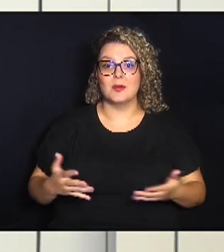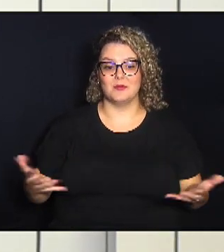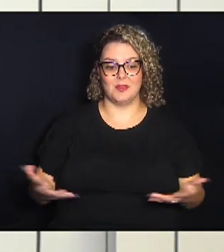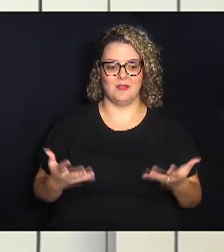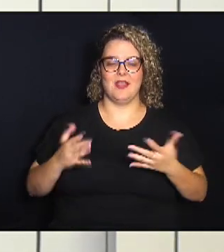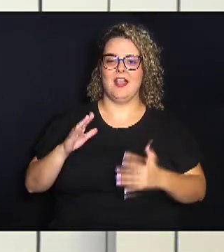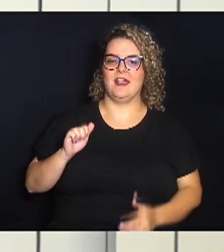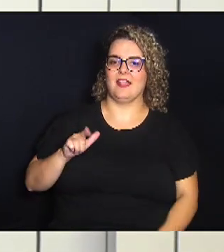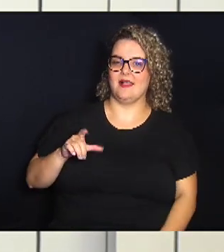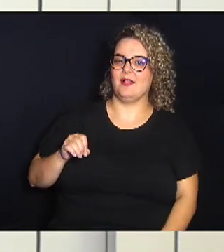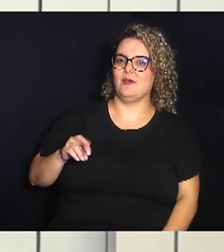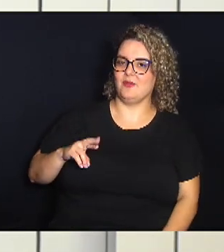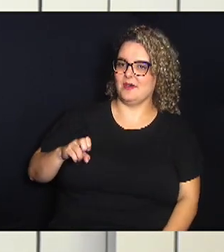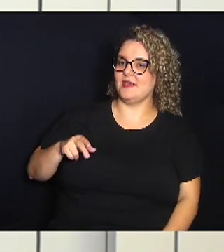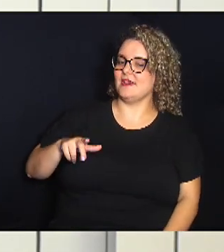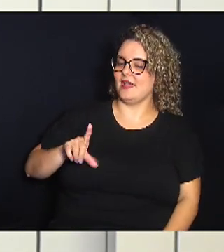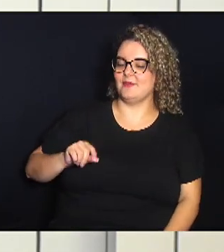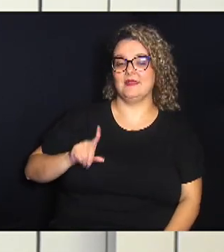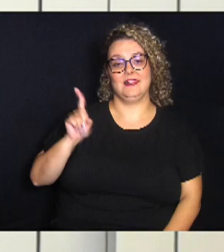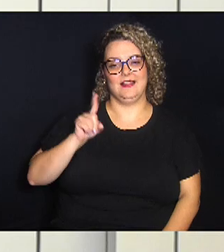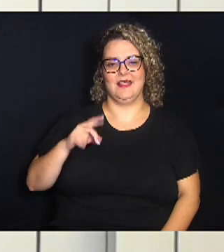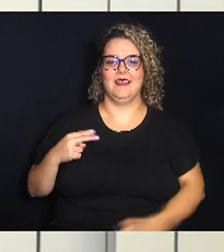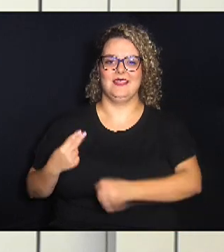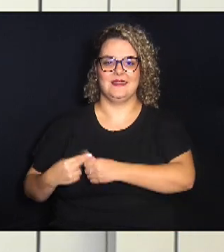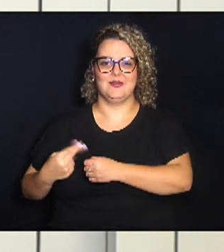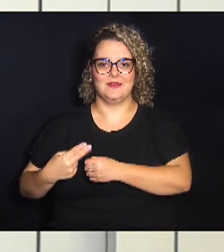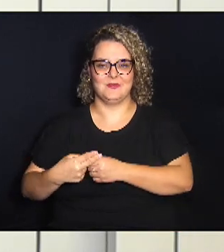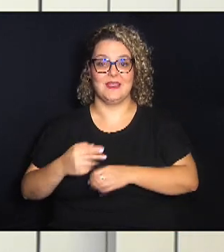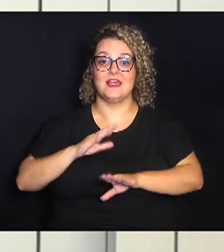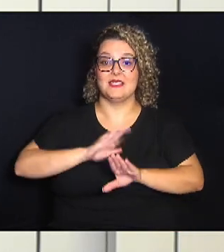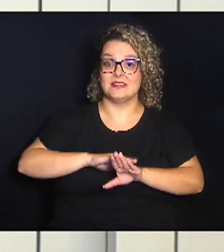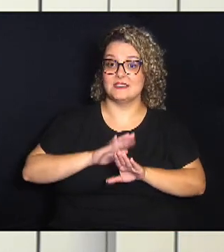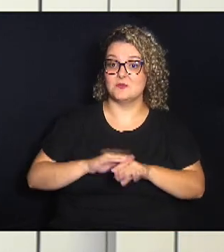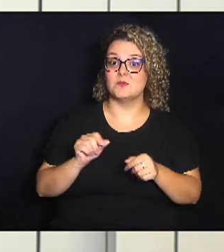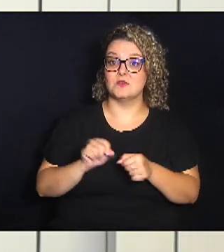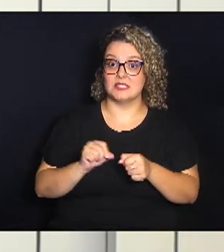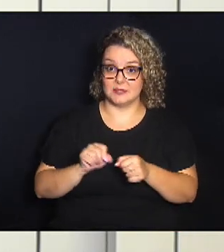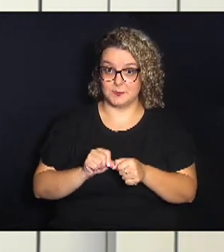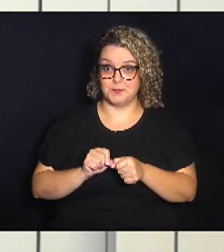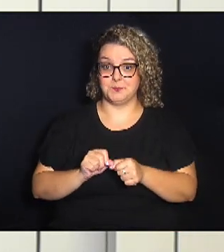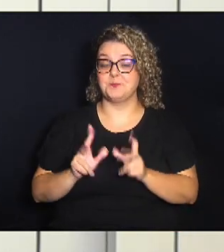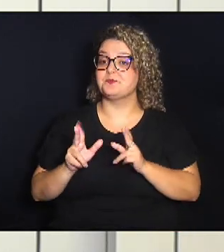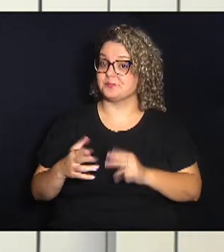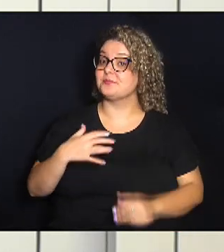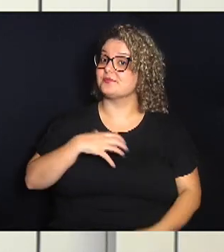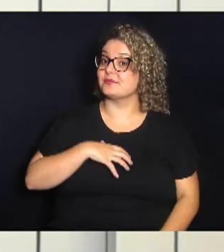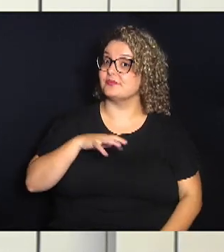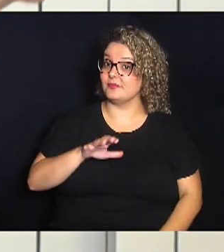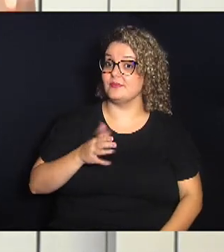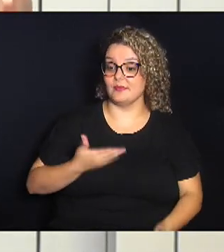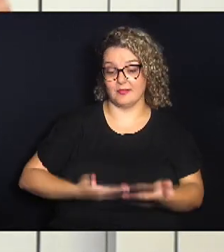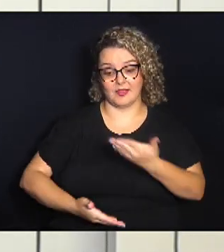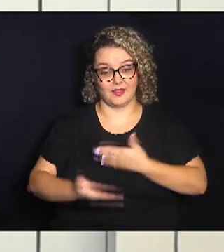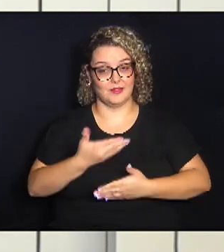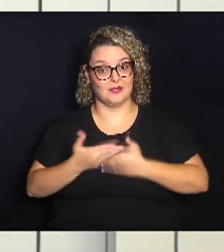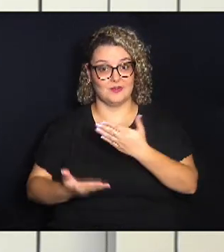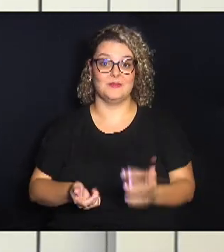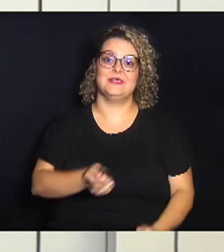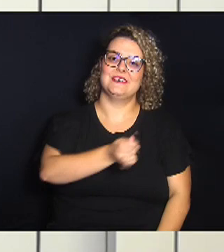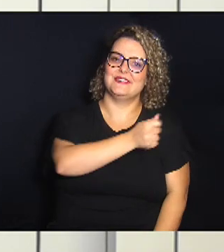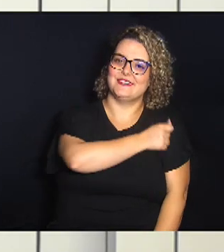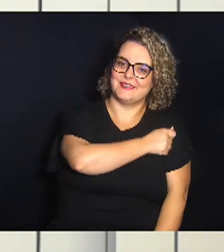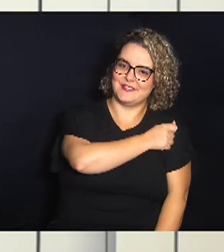2024 na Unicamp. Atividades foram realizadas como forma de integrar os estudantes